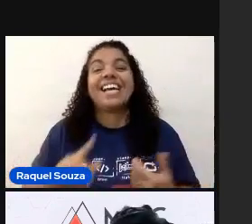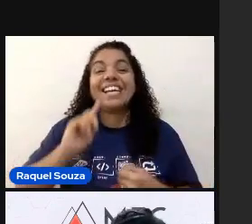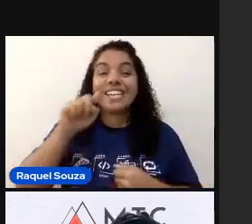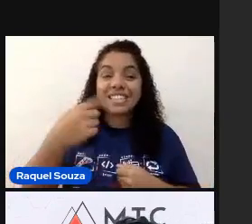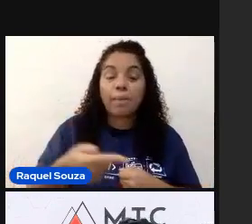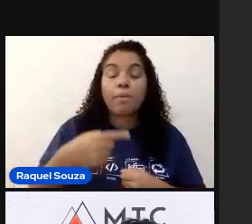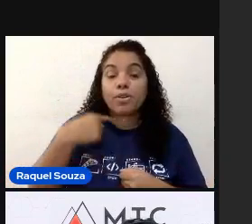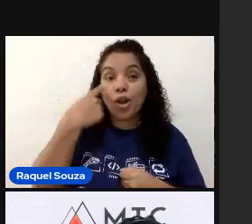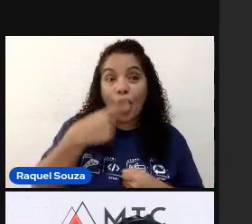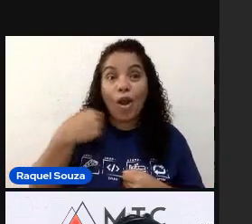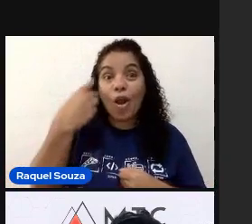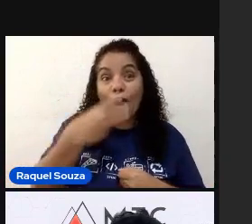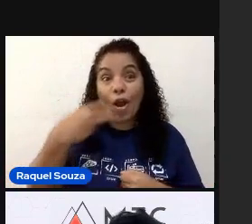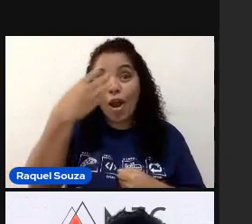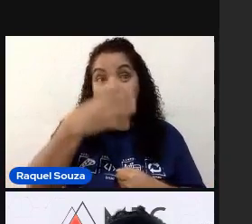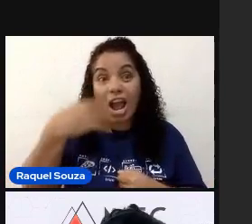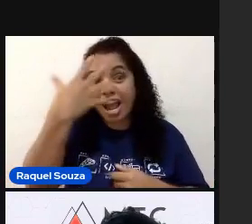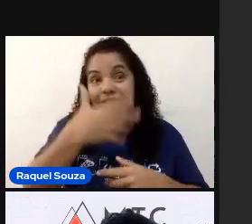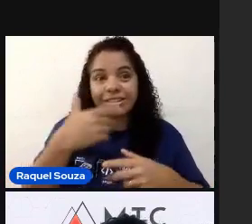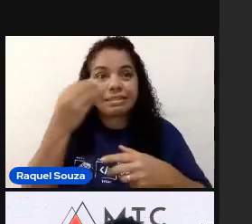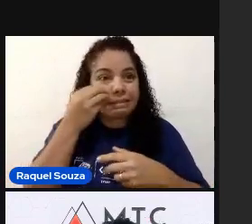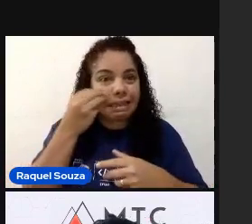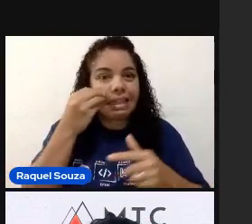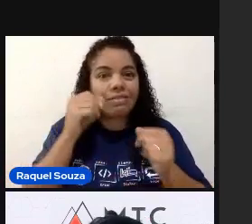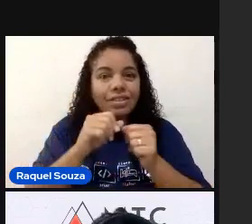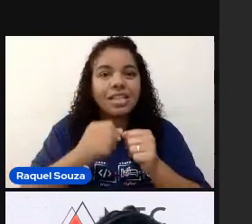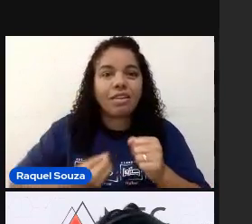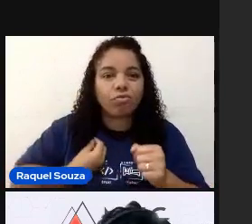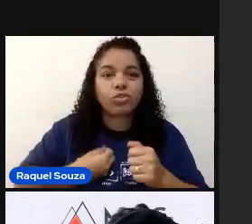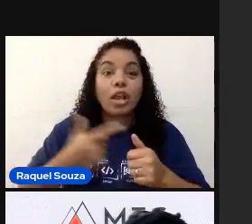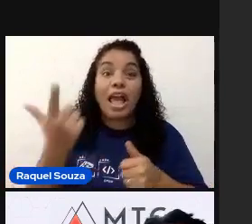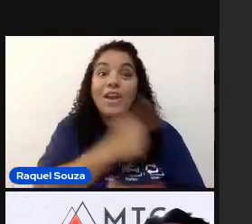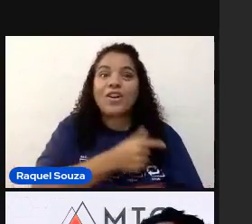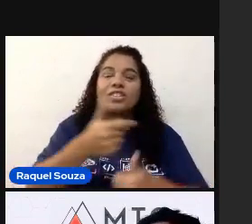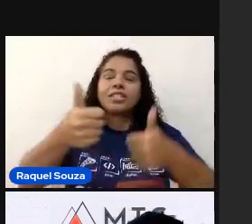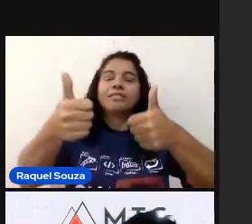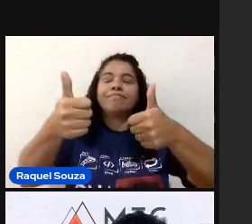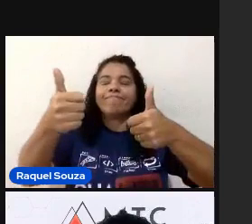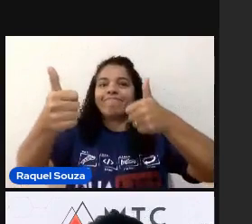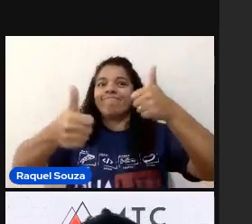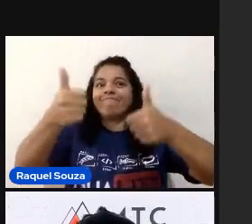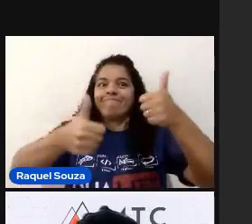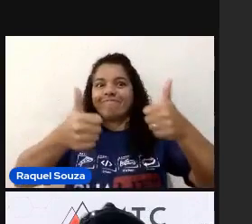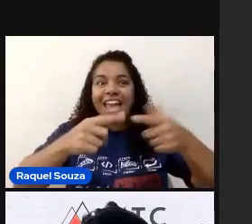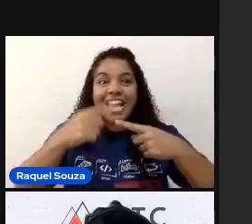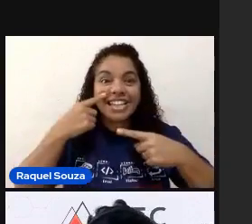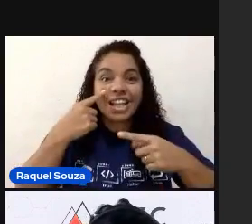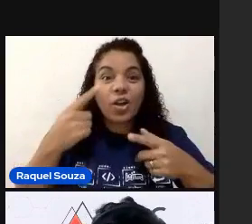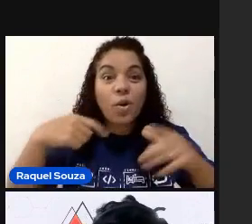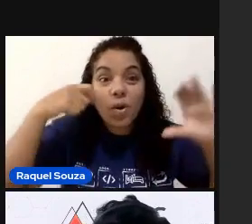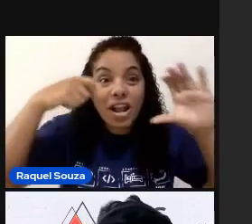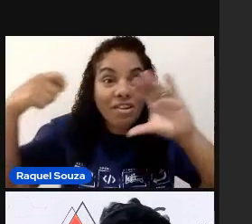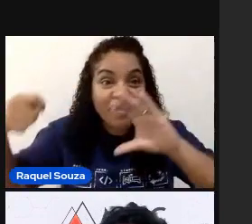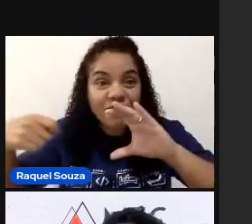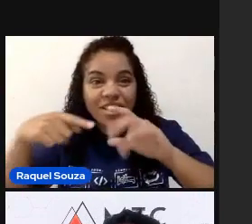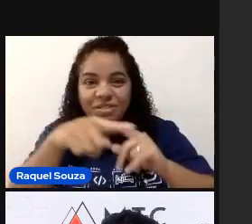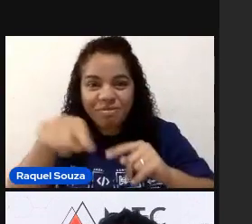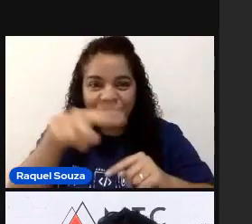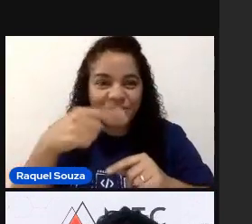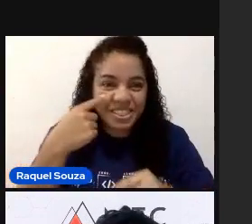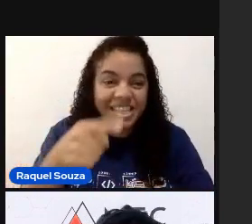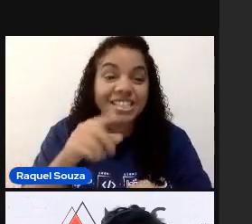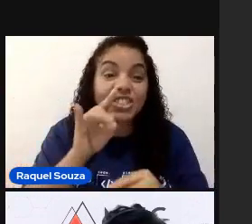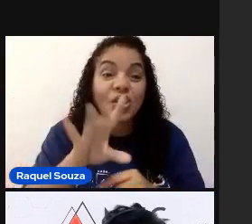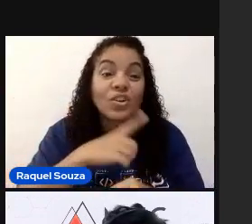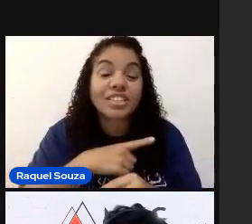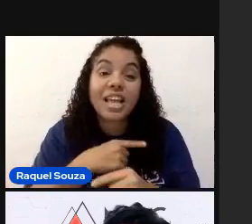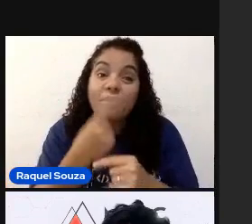horas. Tentando fazer funcionar. Eu consegui fazer funcionar. Então, eu até gravei um vídeo aqui para vocês. Só que só